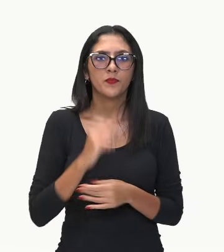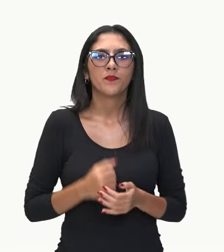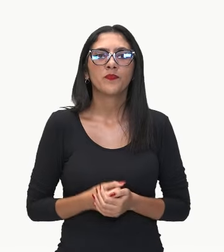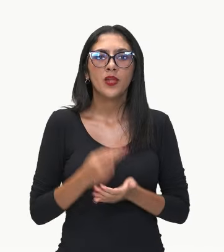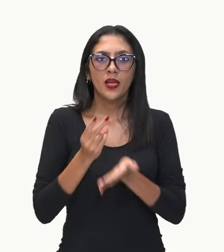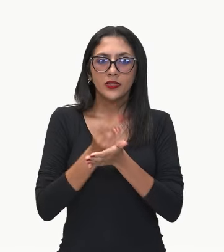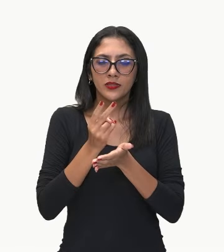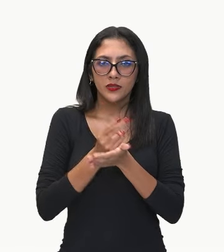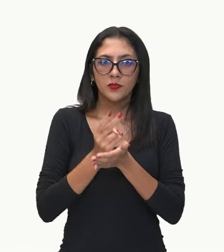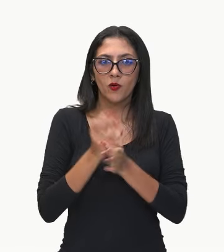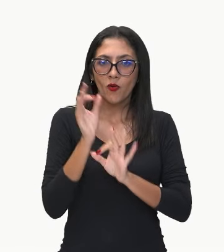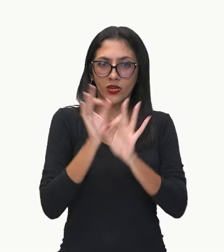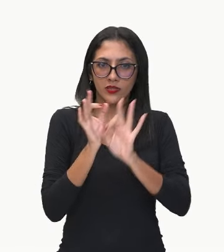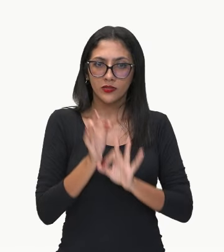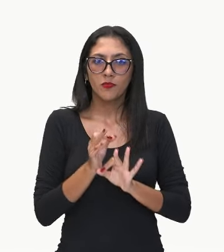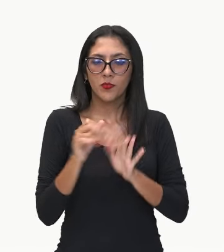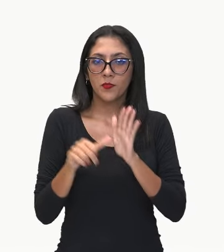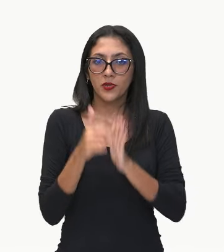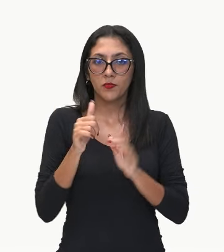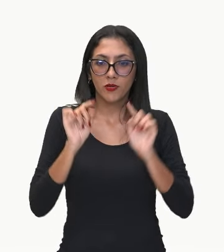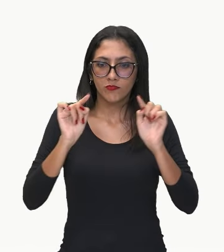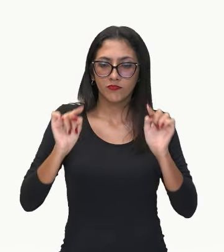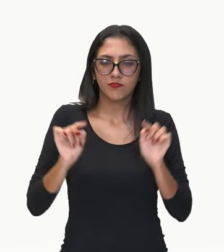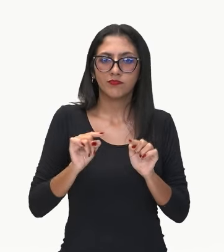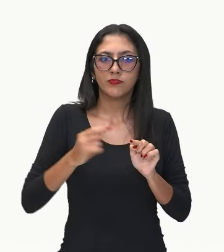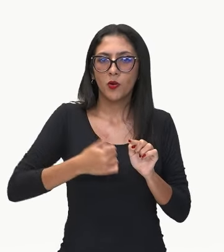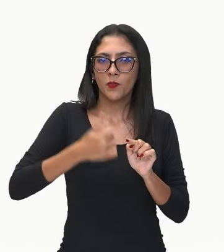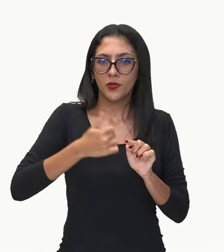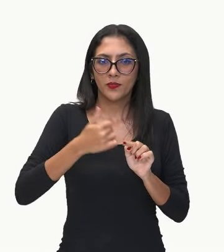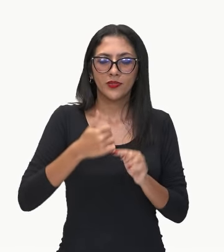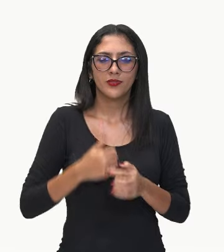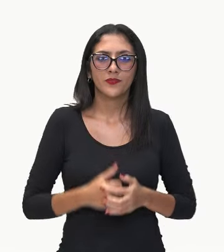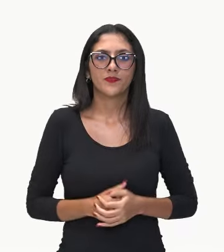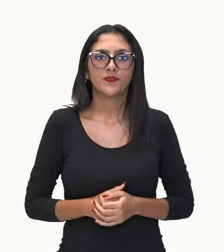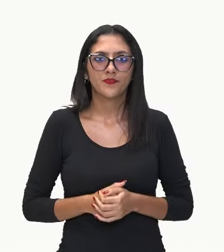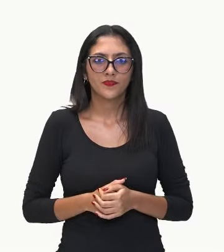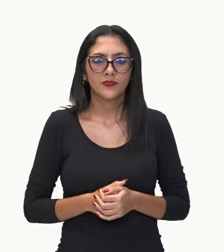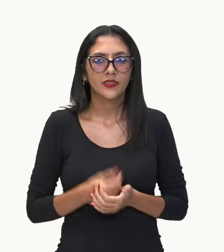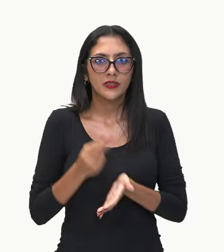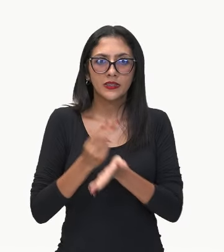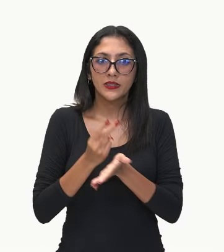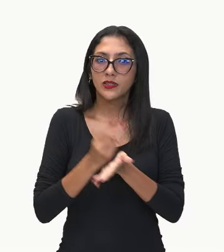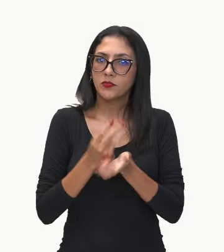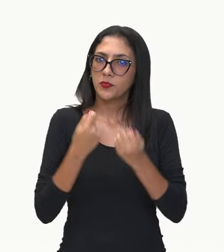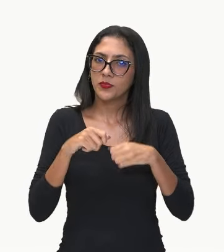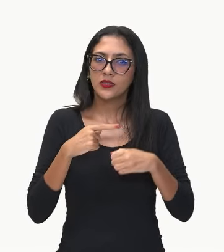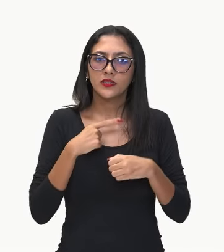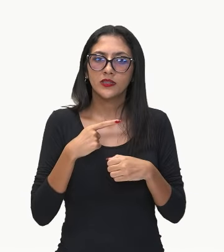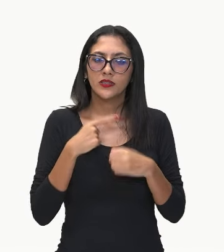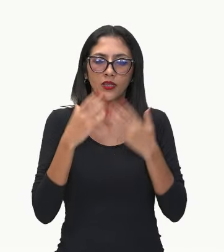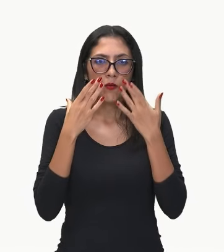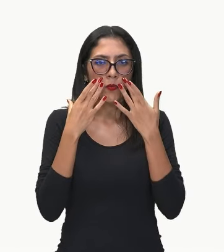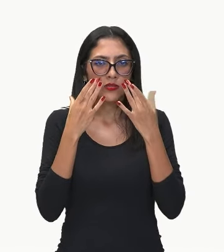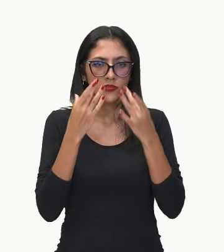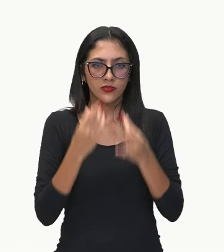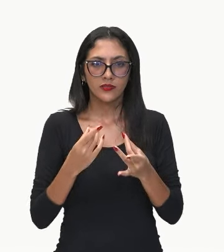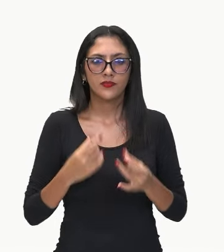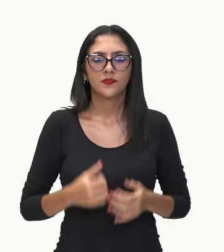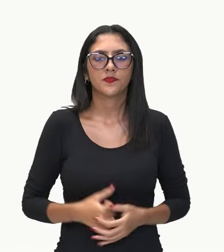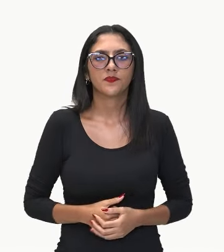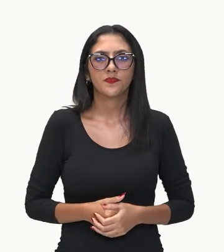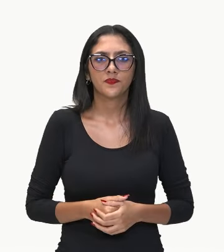de dentro para fora. Sempre de dentro para fora.